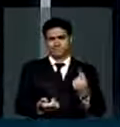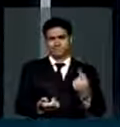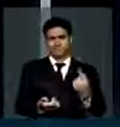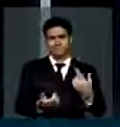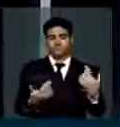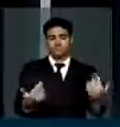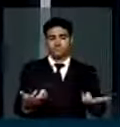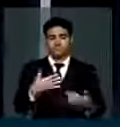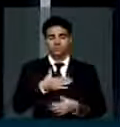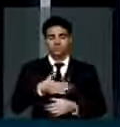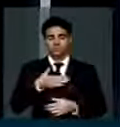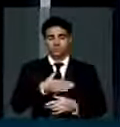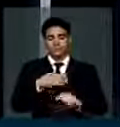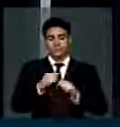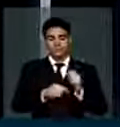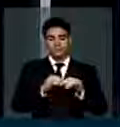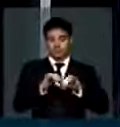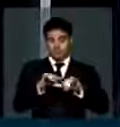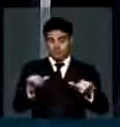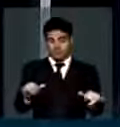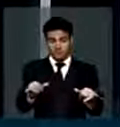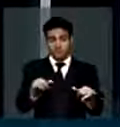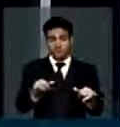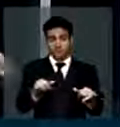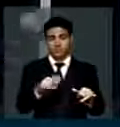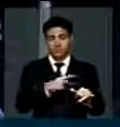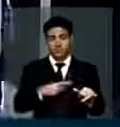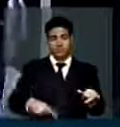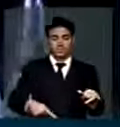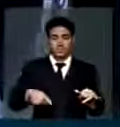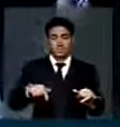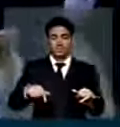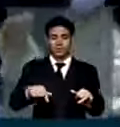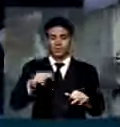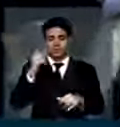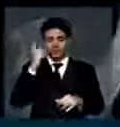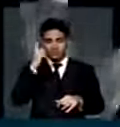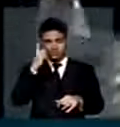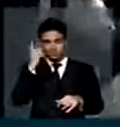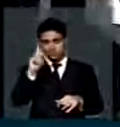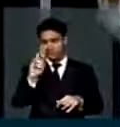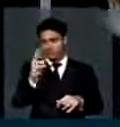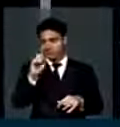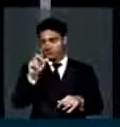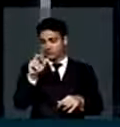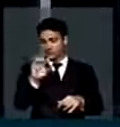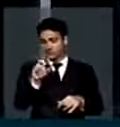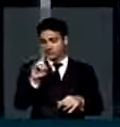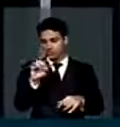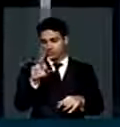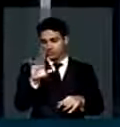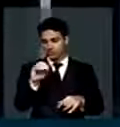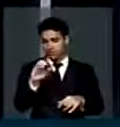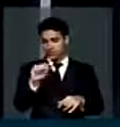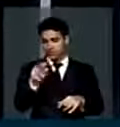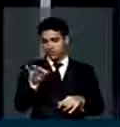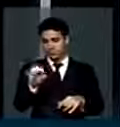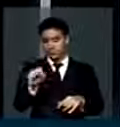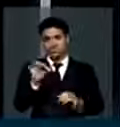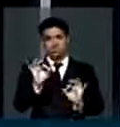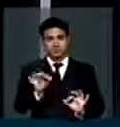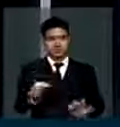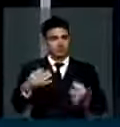eu gostaria aqui de chamar a atenção do presidente da Casa, deputado Henrique Eduardo Alves, que tem tido sempre uma postura muito correta